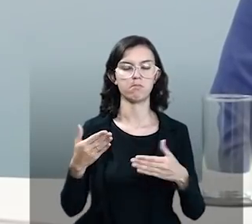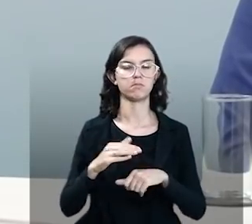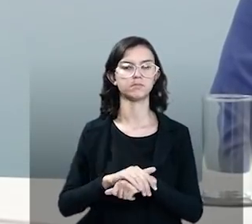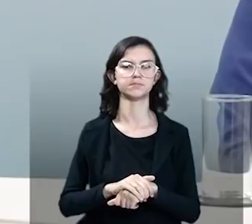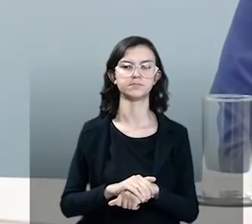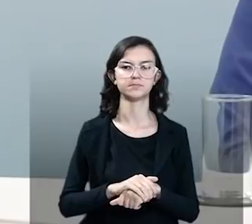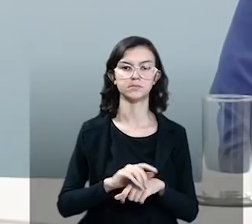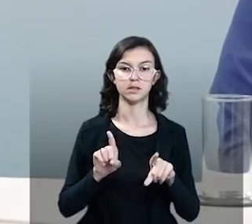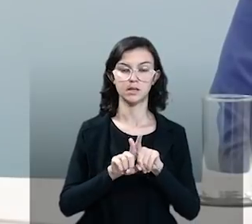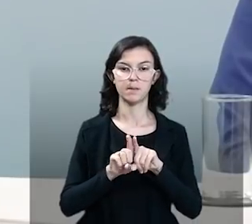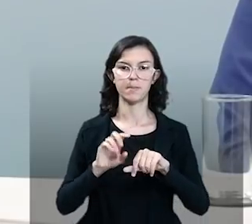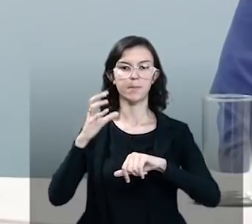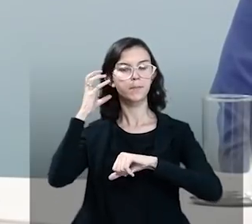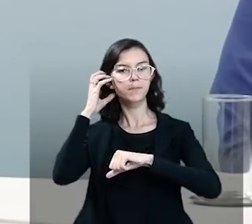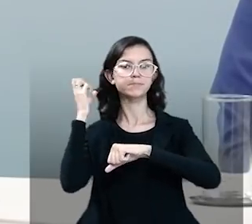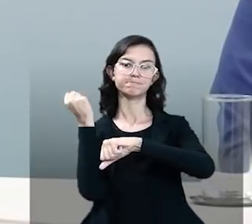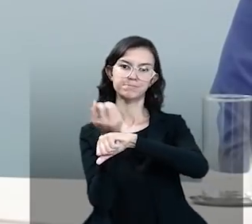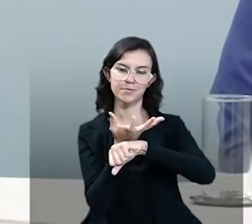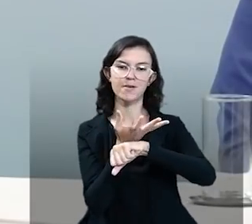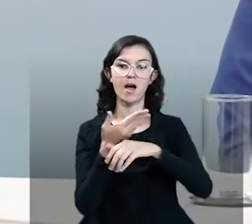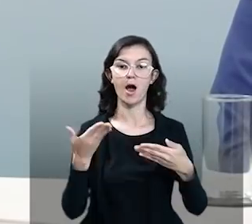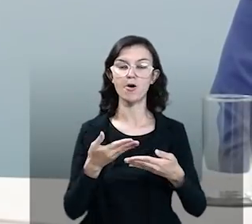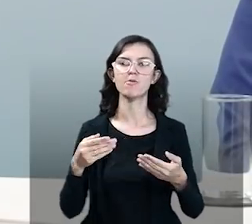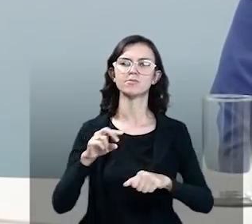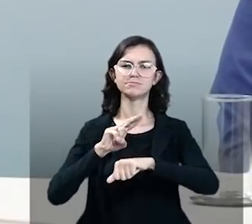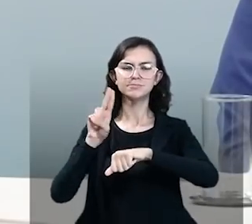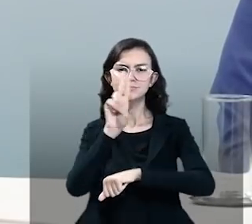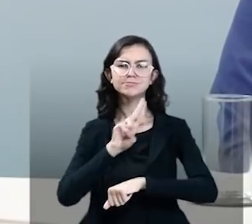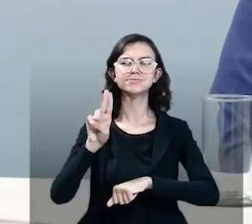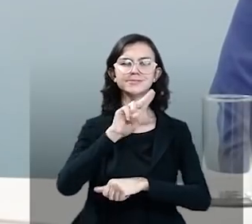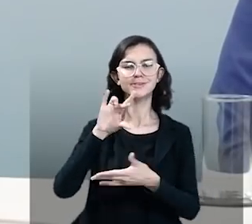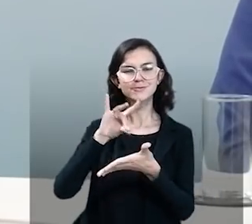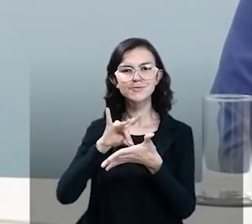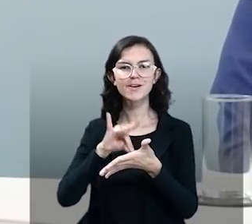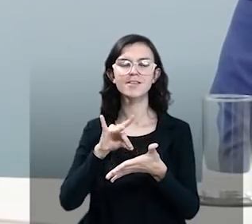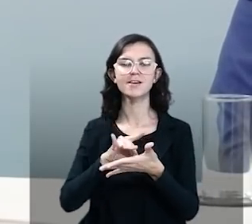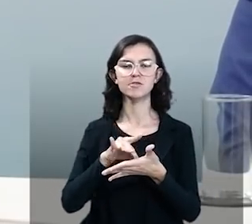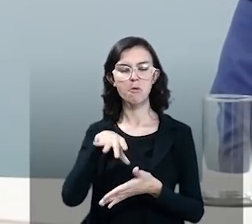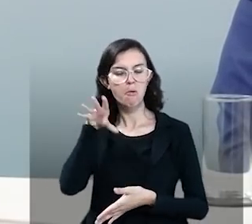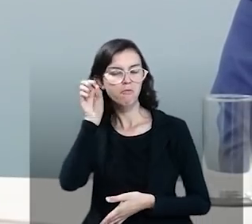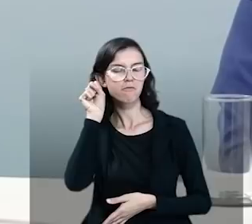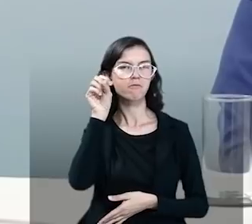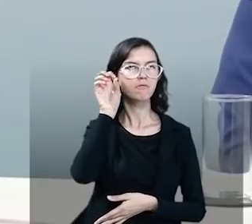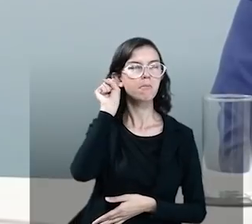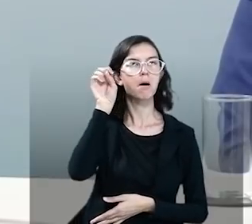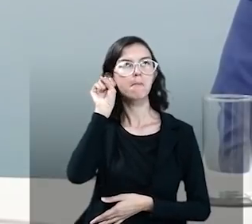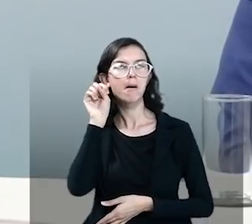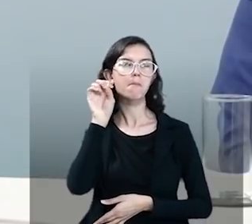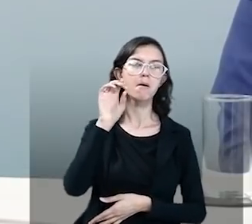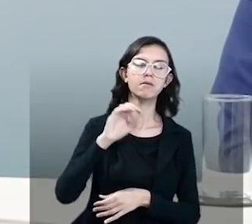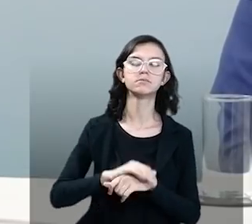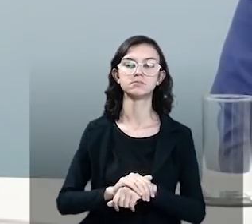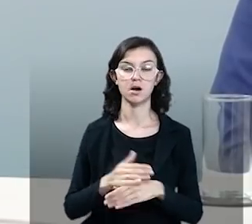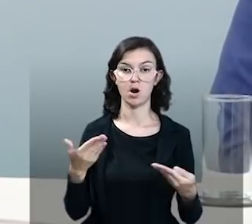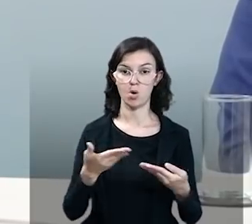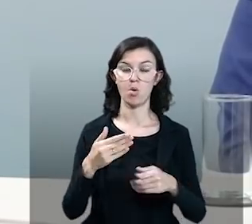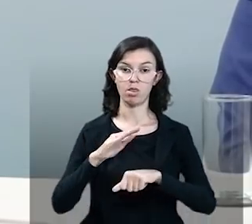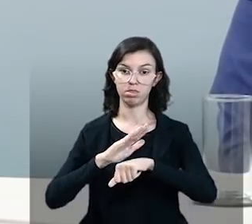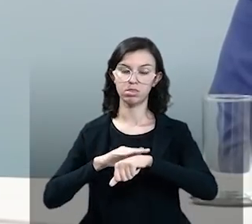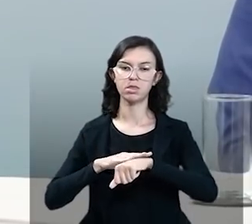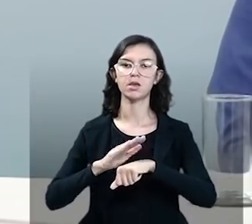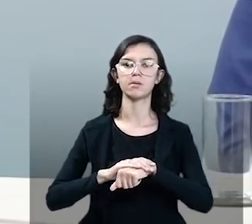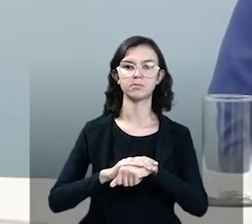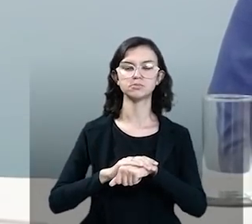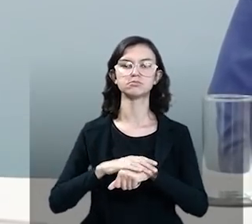hoje são muito utilizados, a todo momento estamos ouvindo podcasts. Então, também é mais uma forma do